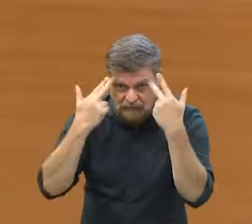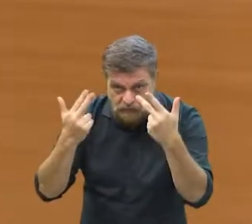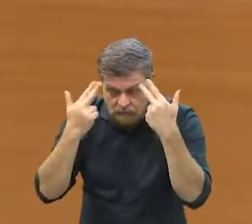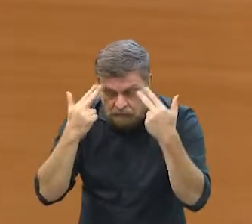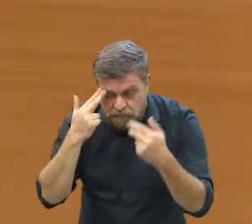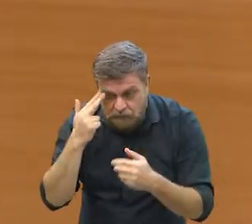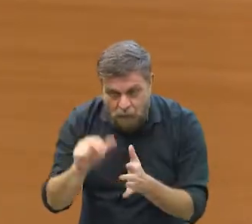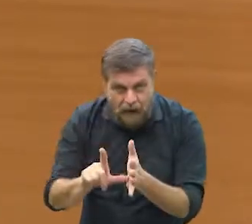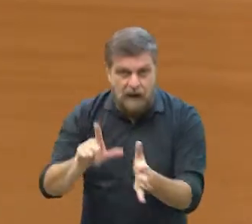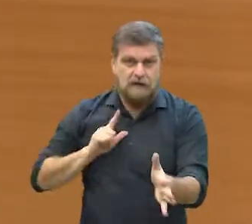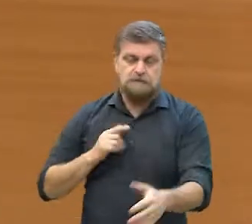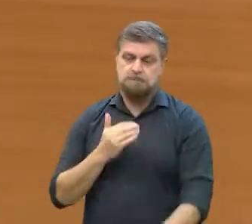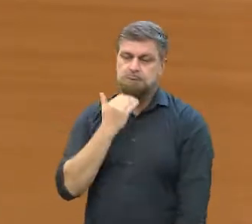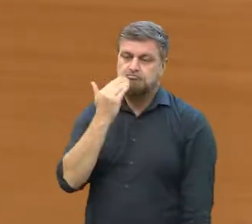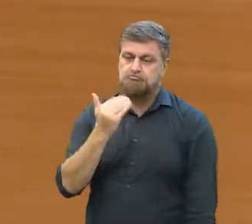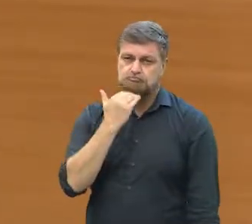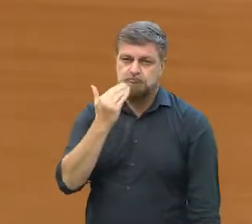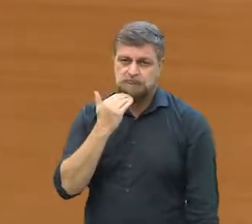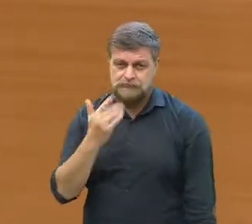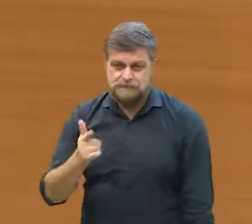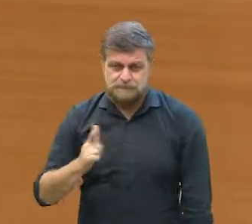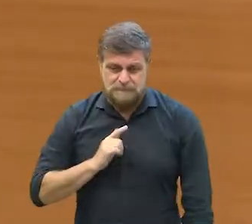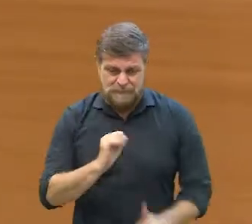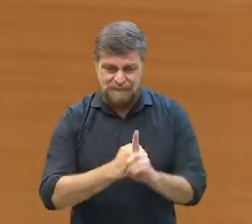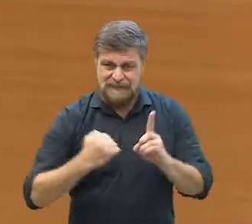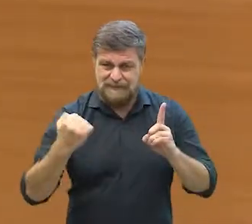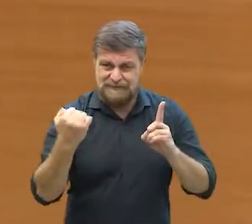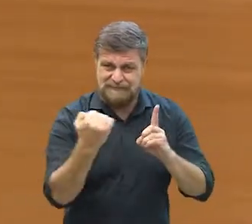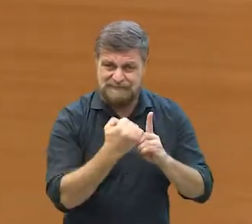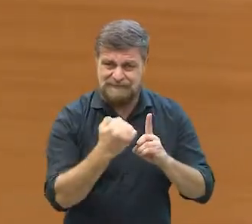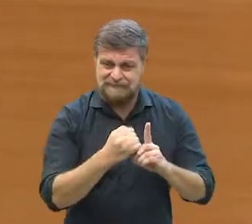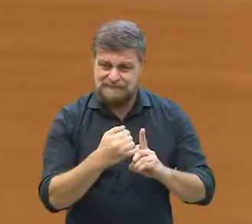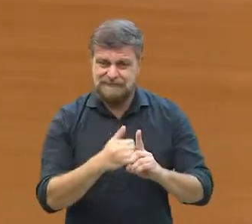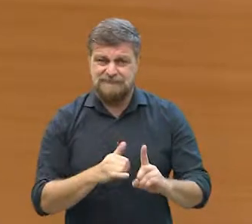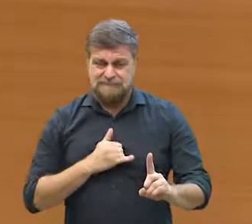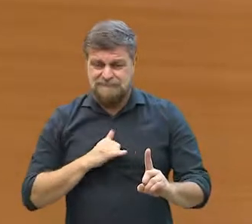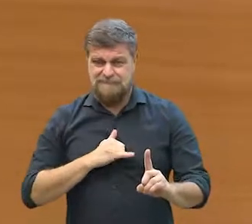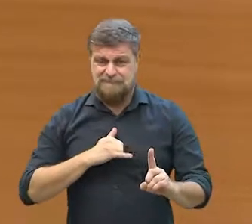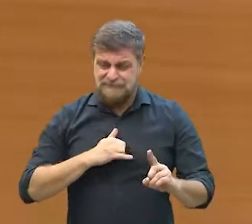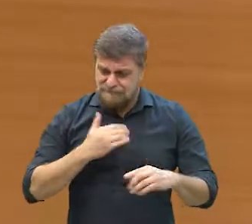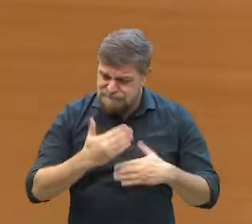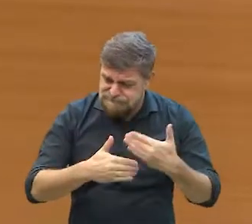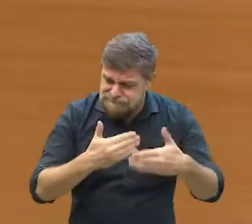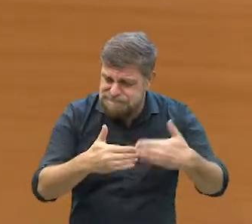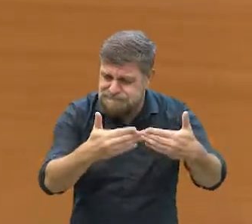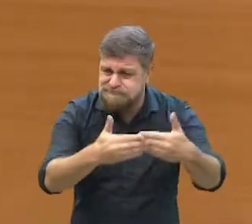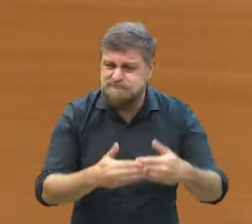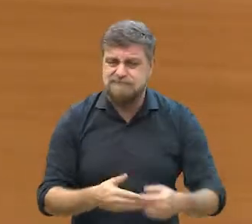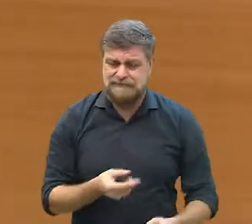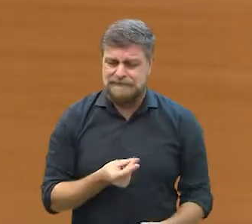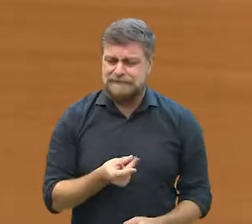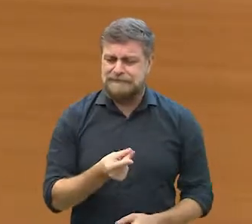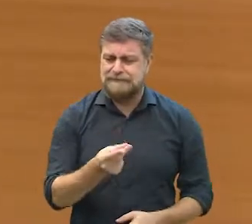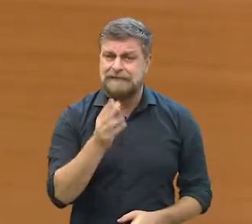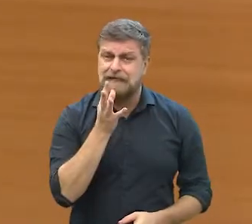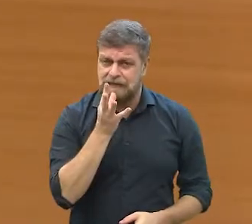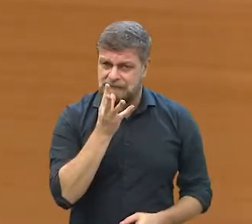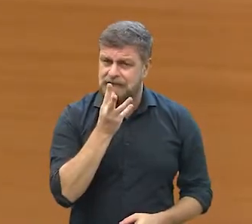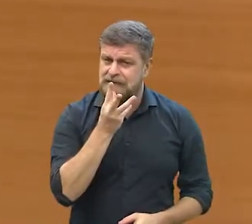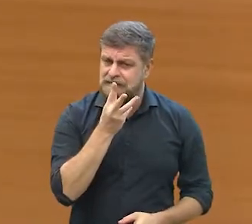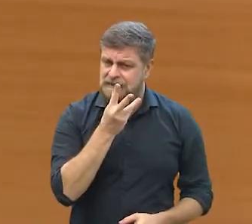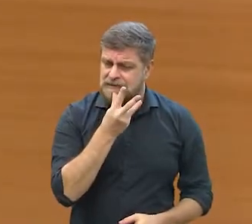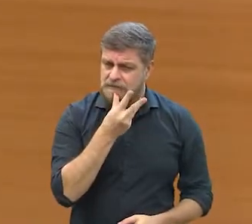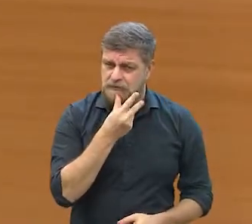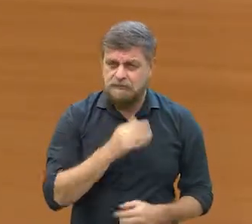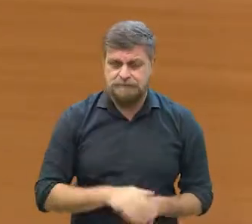controle da pandemia. E esses efeitos sociais vão perdurar por um tempo ainda. Então, a